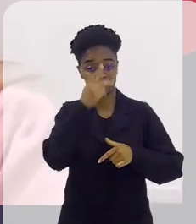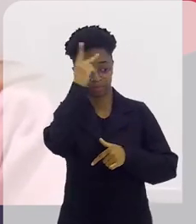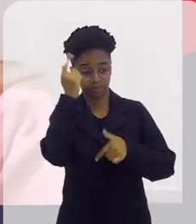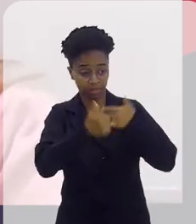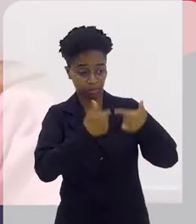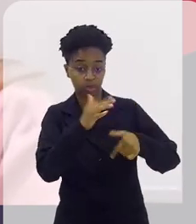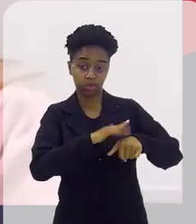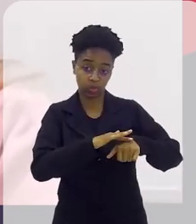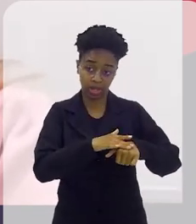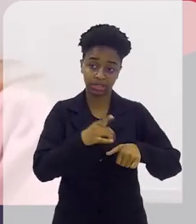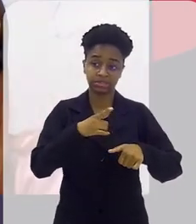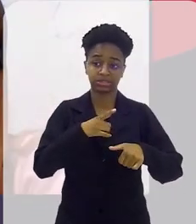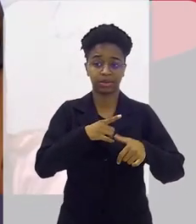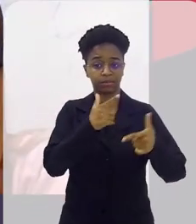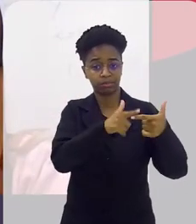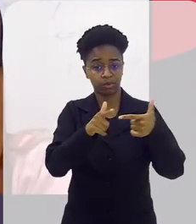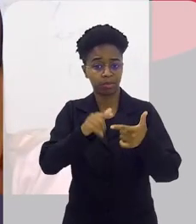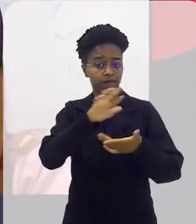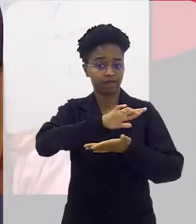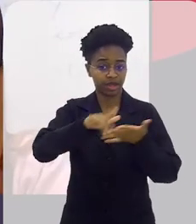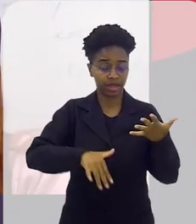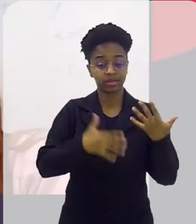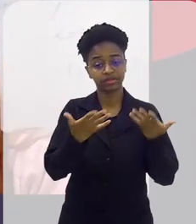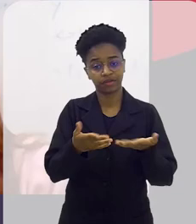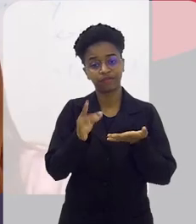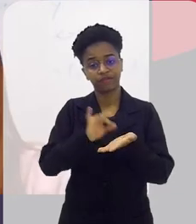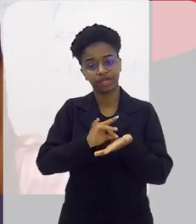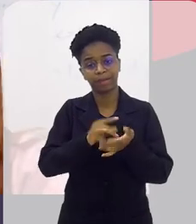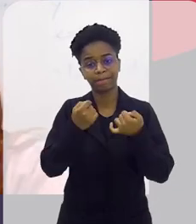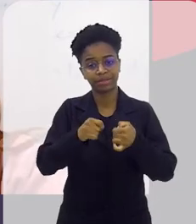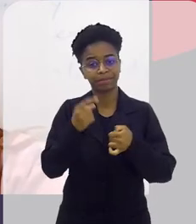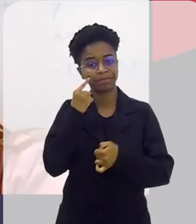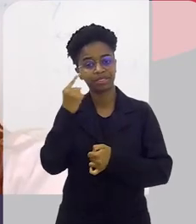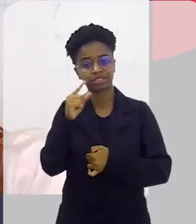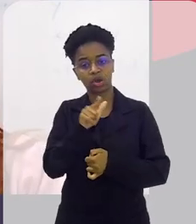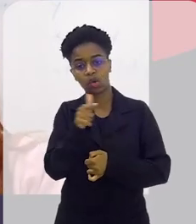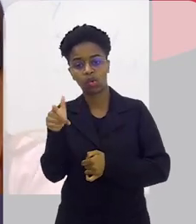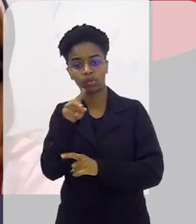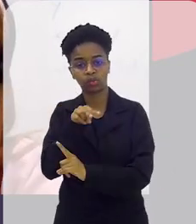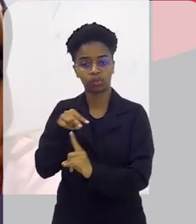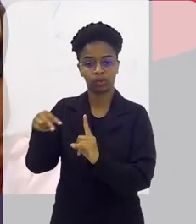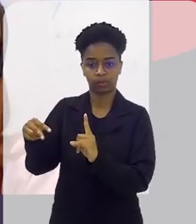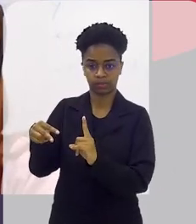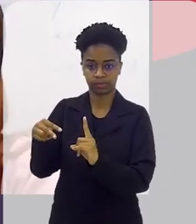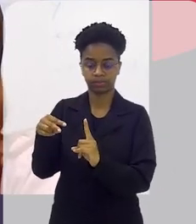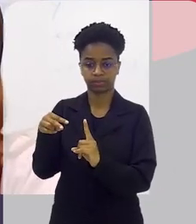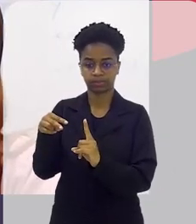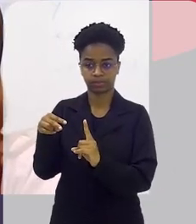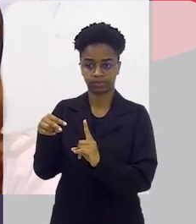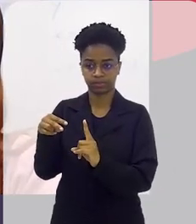toda uma cadeia problemática. Então, a gente tem que realmente pensar por um outro